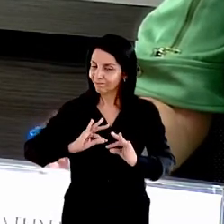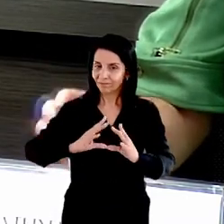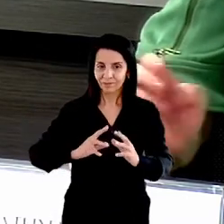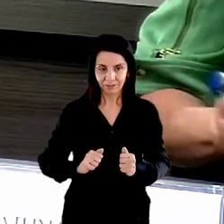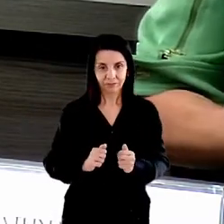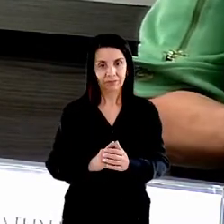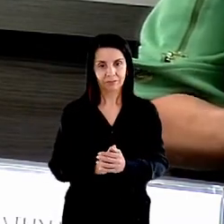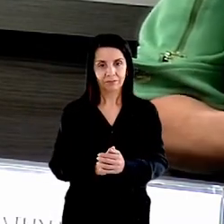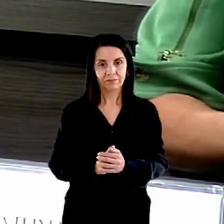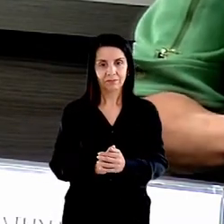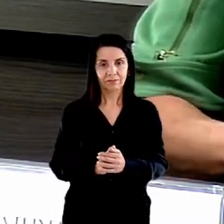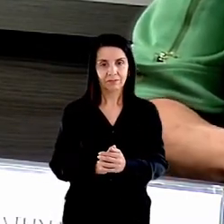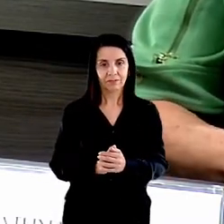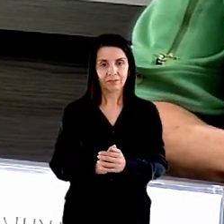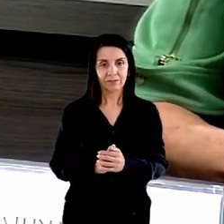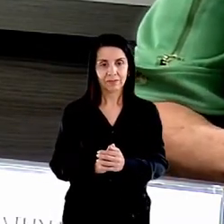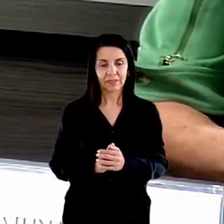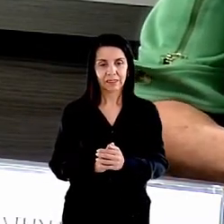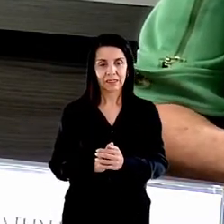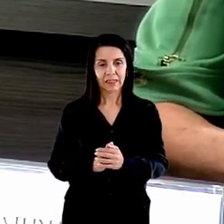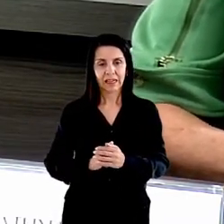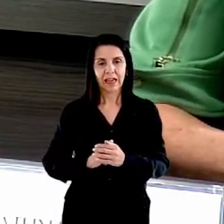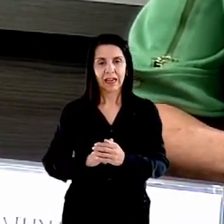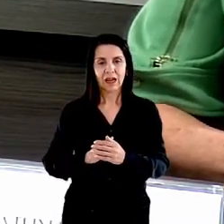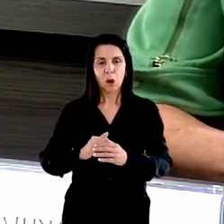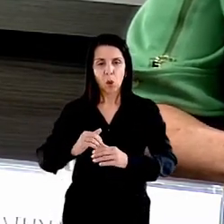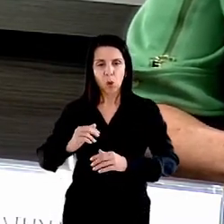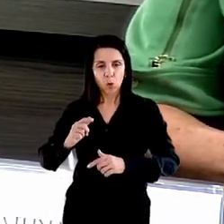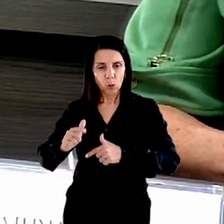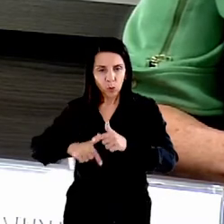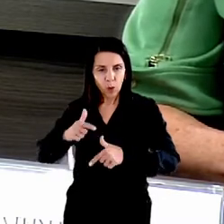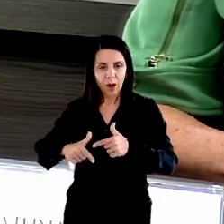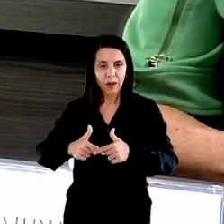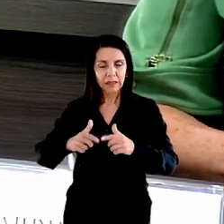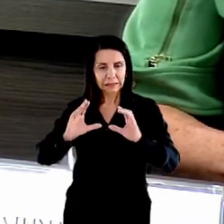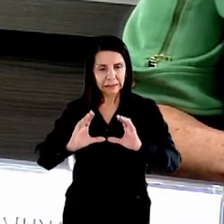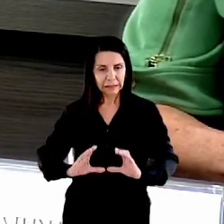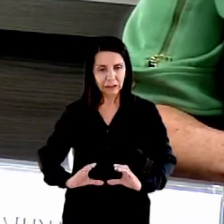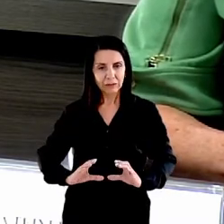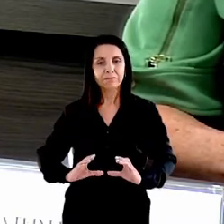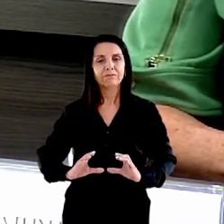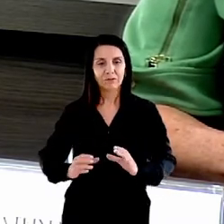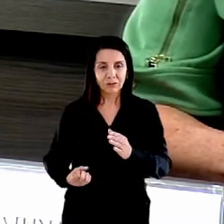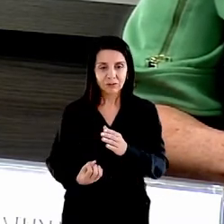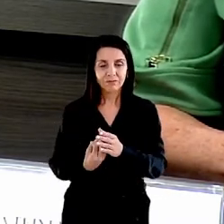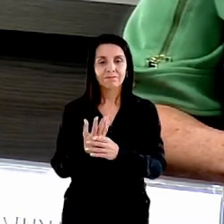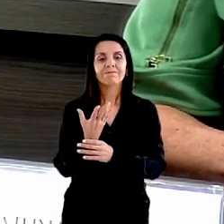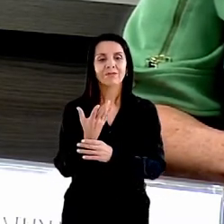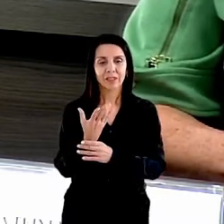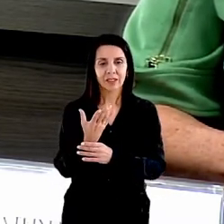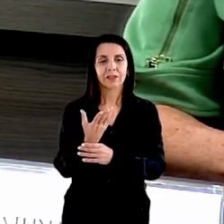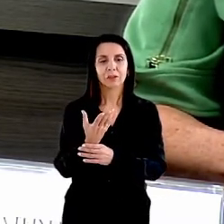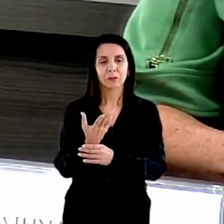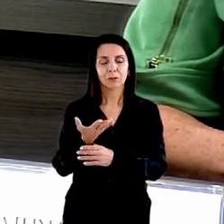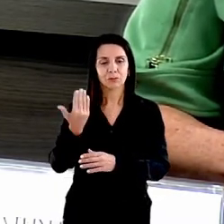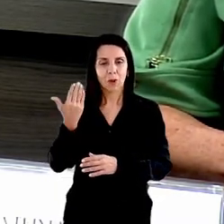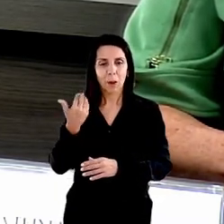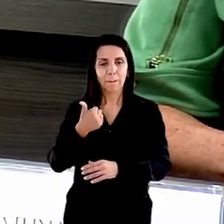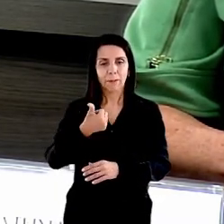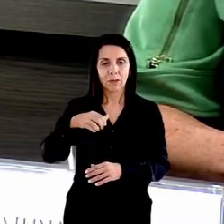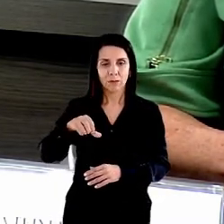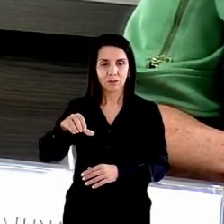A Ação da Cidadania foi criada em cima de um número que muitos talvez se lembrem, 1993, quando o